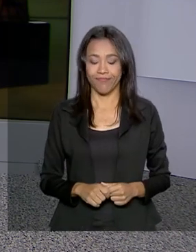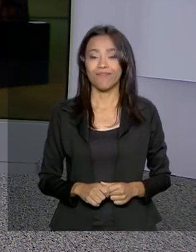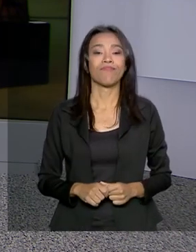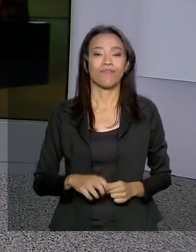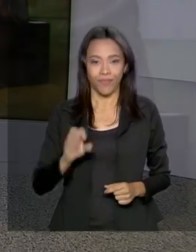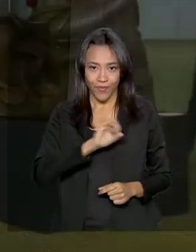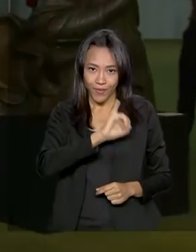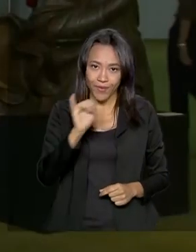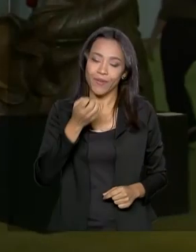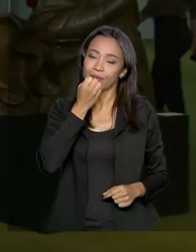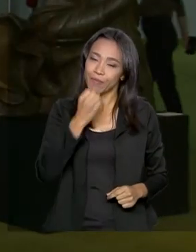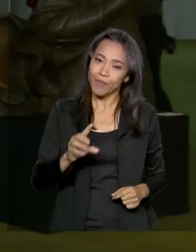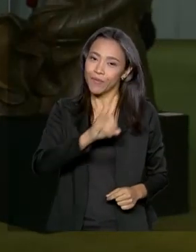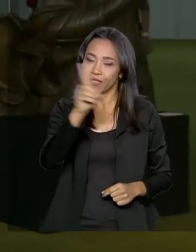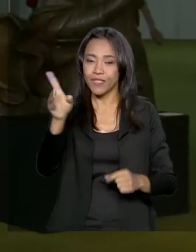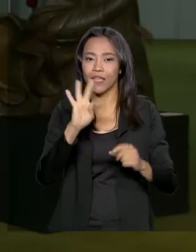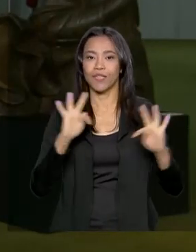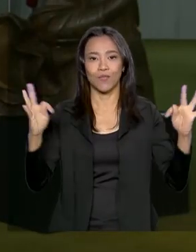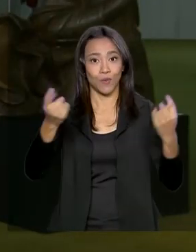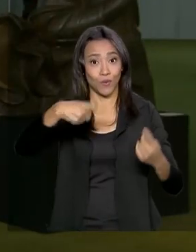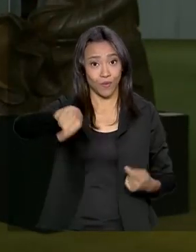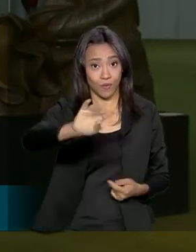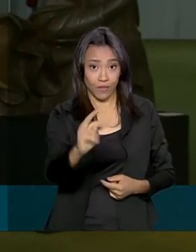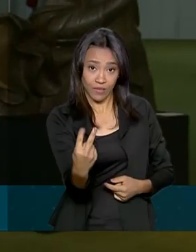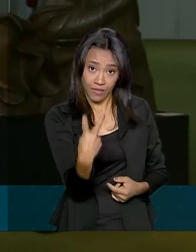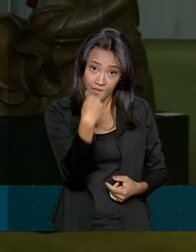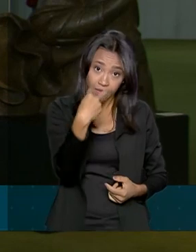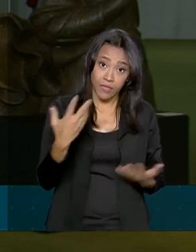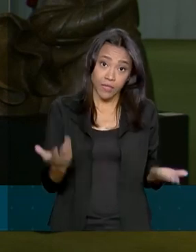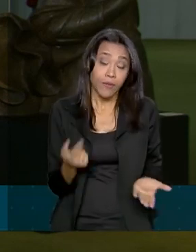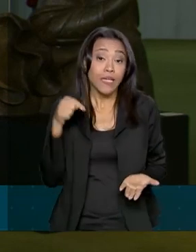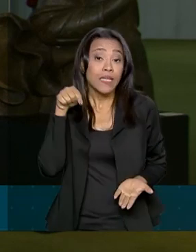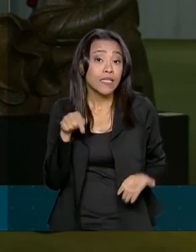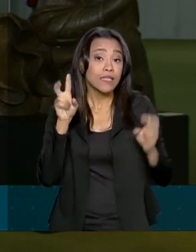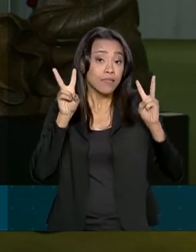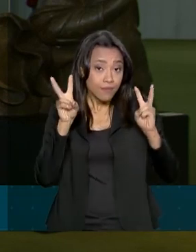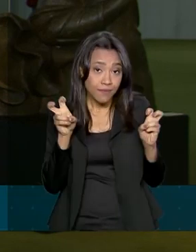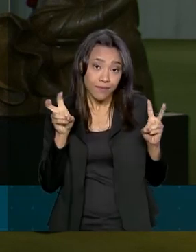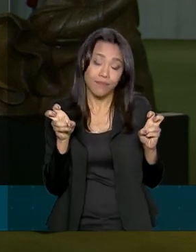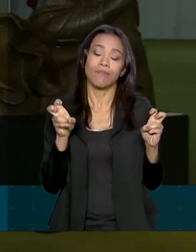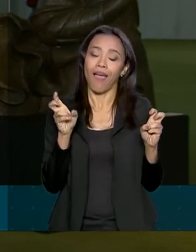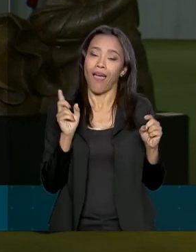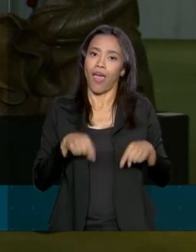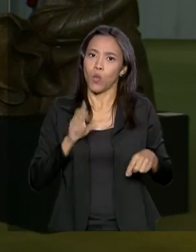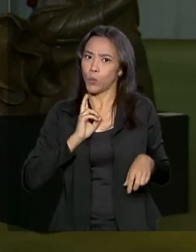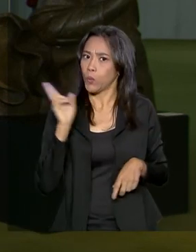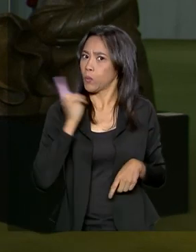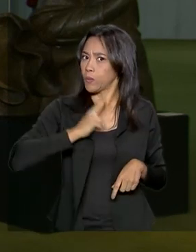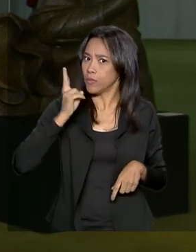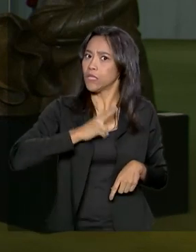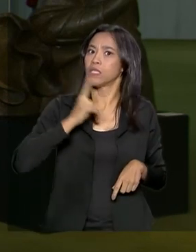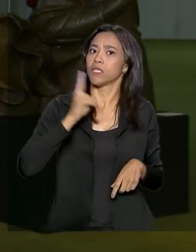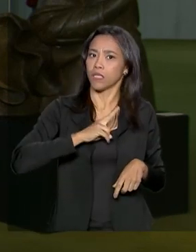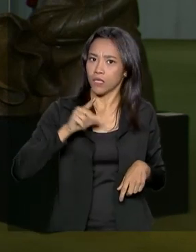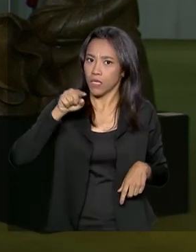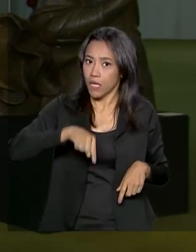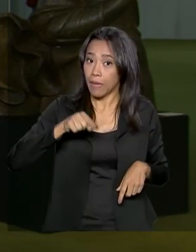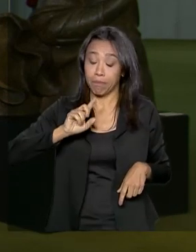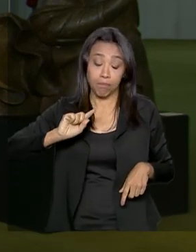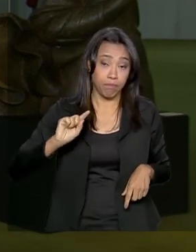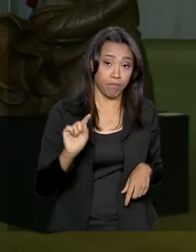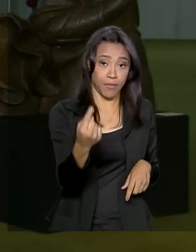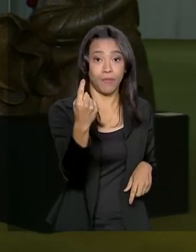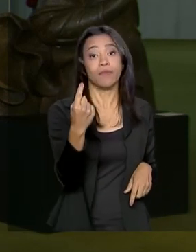bom dia para você Renata, bom dia a todos que nos acompanham. Olha, esse assunto está na pauta em regime de urgência e deve ser um dos primeiros,